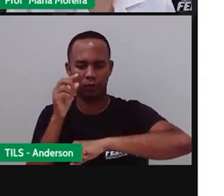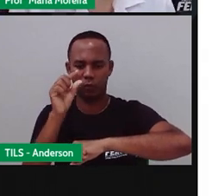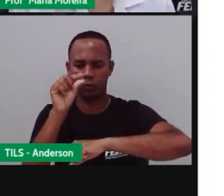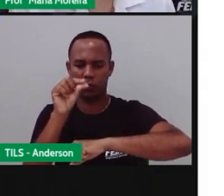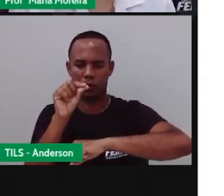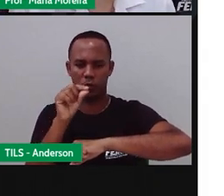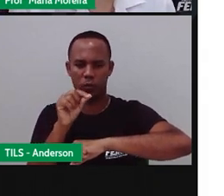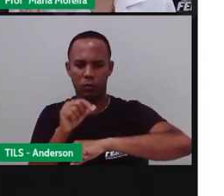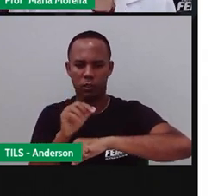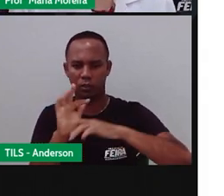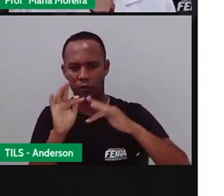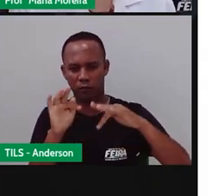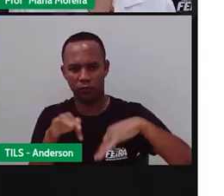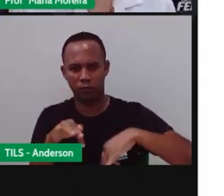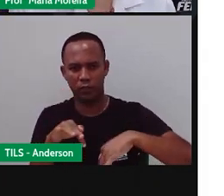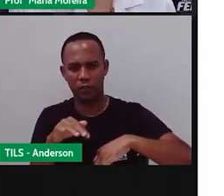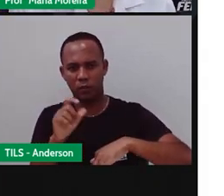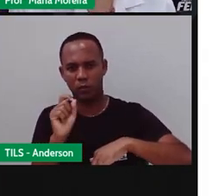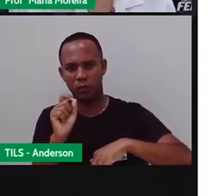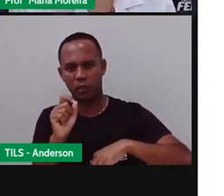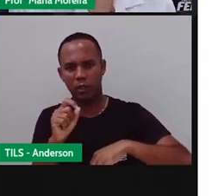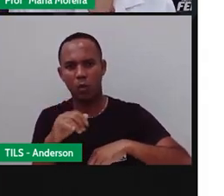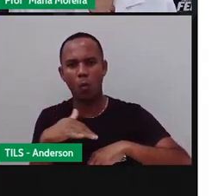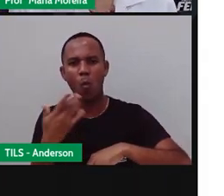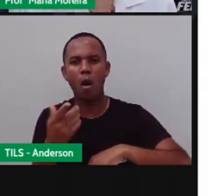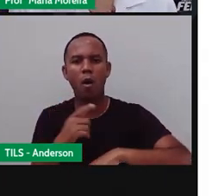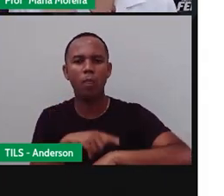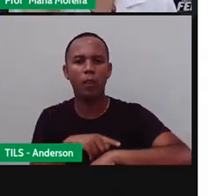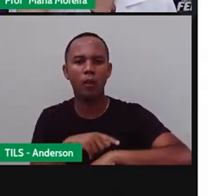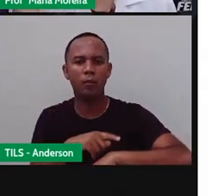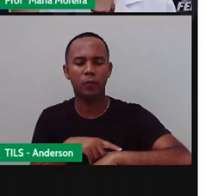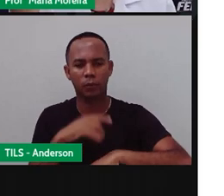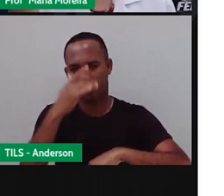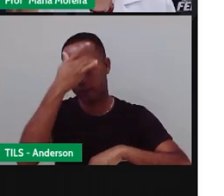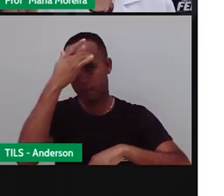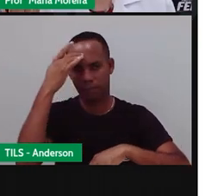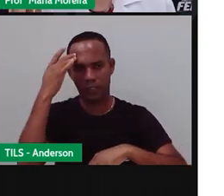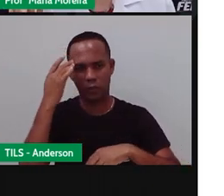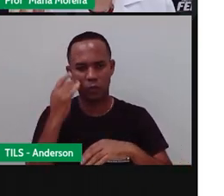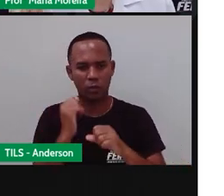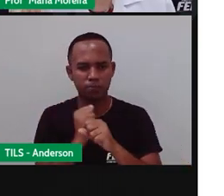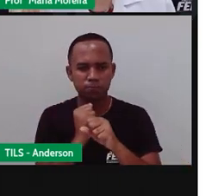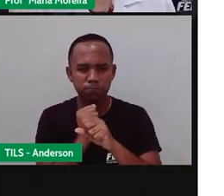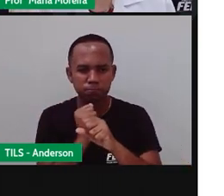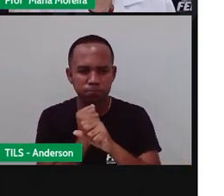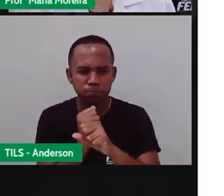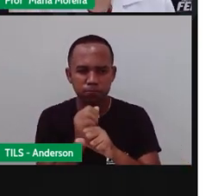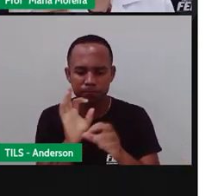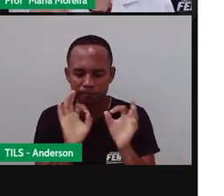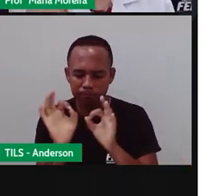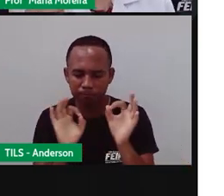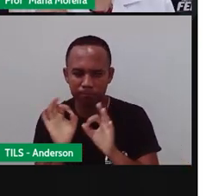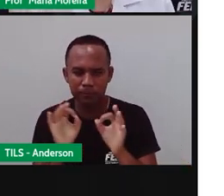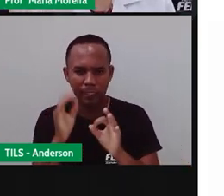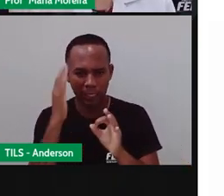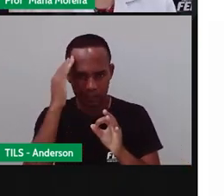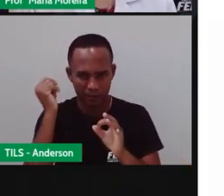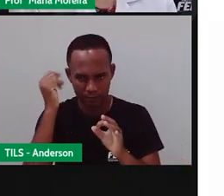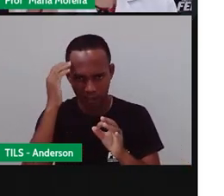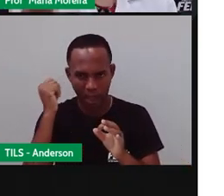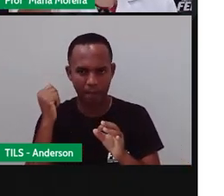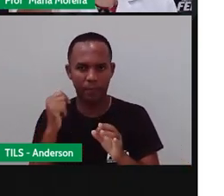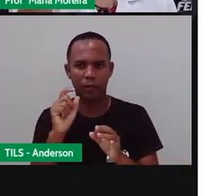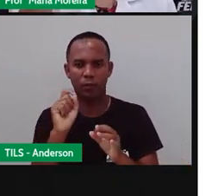caindo. Quando ela terminar, se passa um determinado tempo. As pessoas que constroem a ampulheta, obviamente, elas sabem